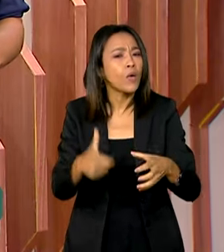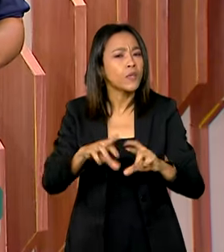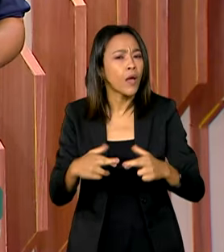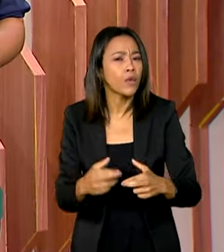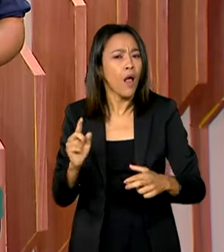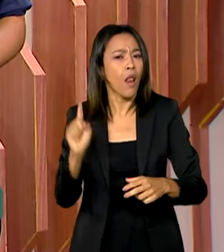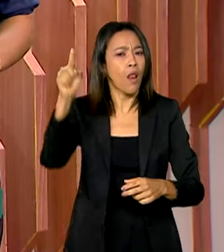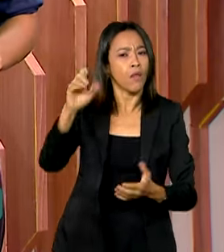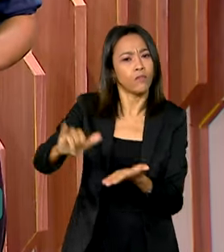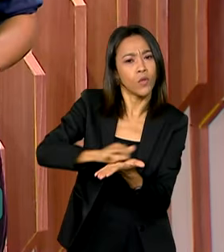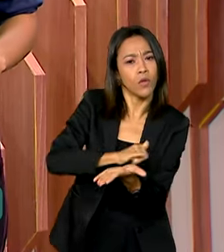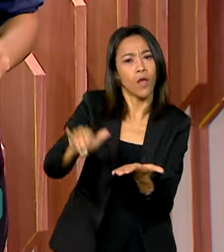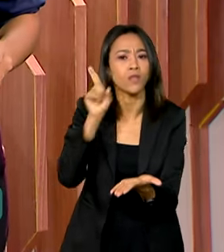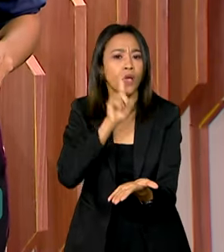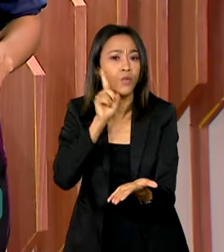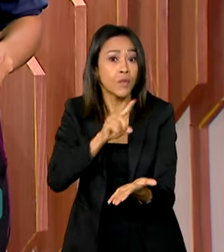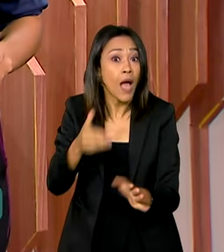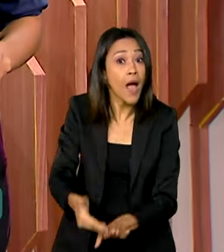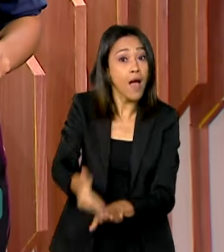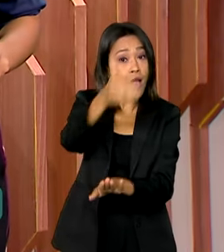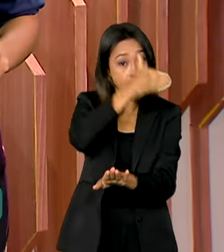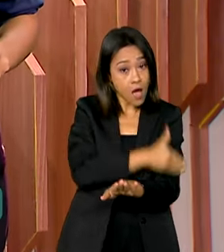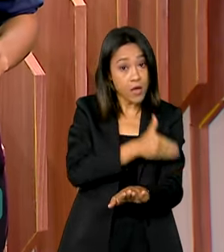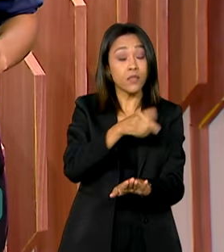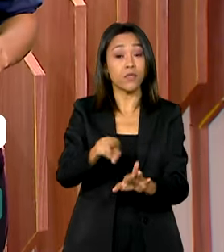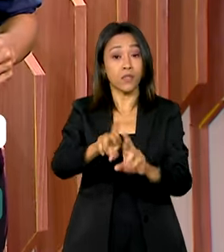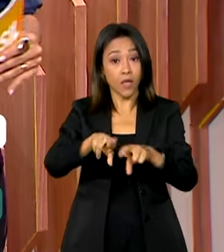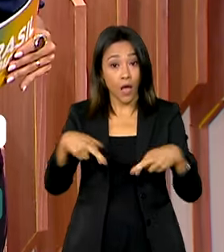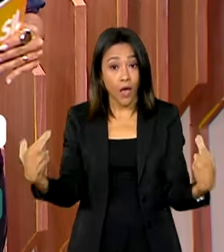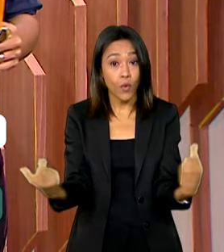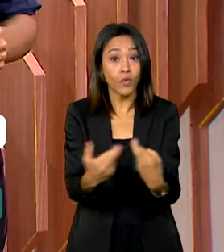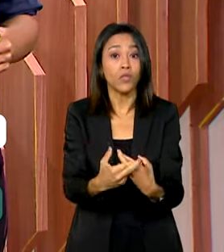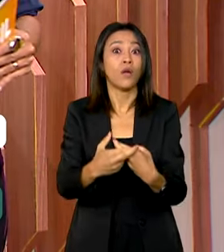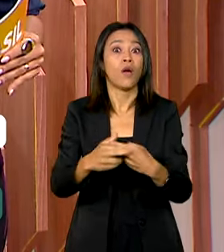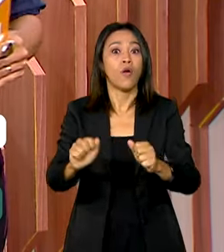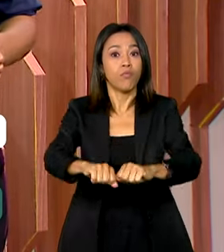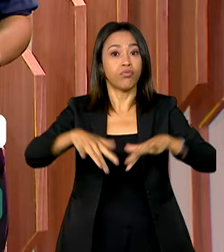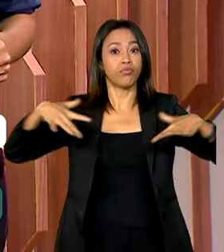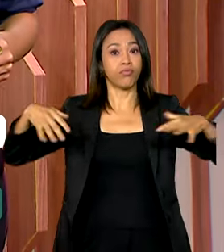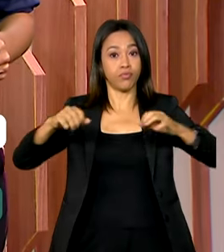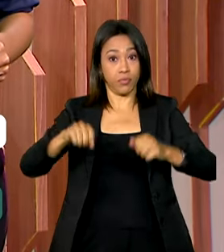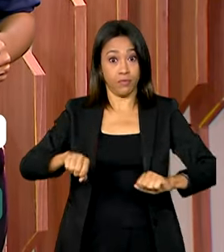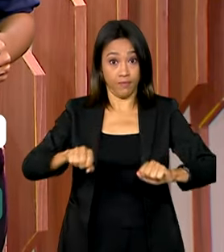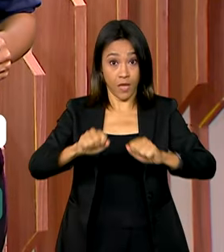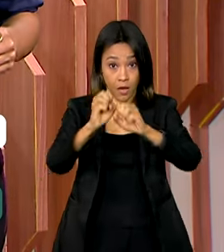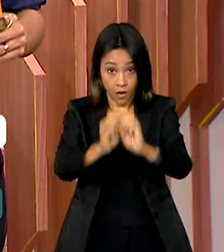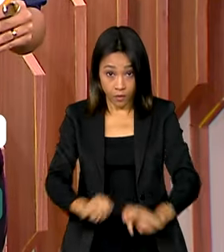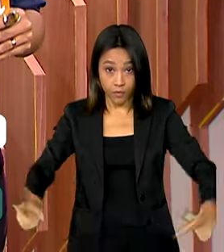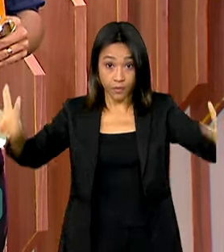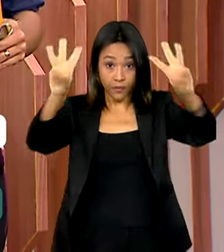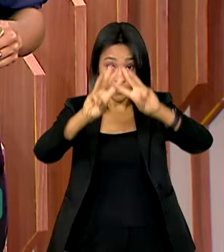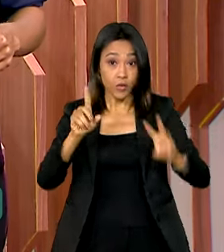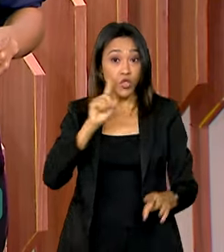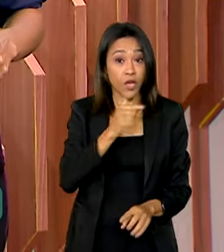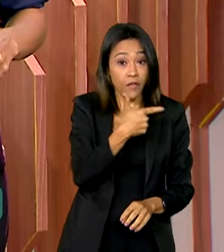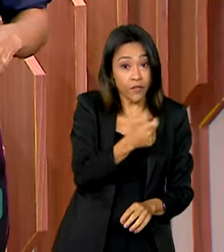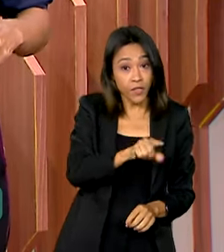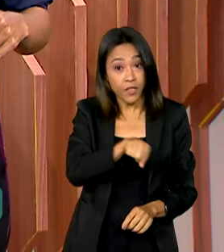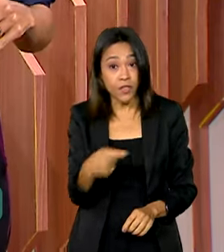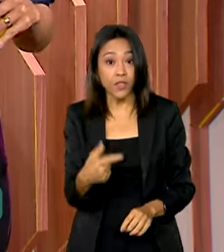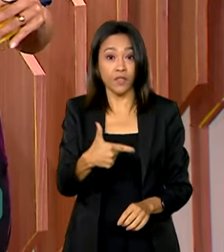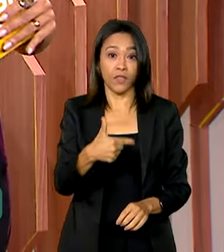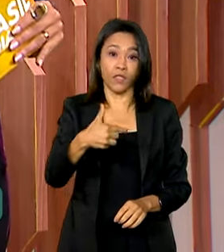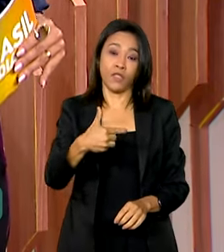da Assembleia Geral da Organização das Nações Unidas, que vai ser aí de 20 a 23 de setembro. Essa cúpula vai